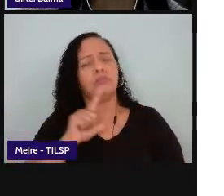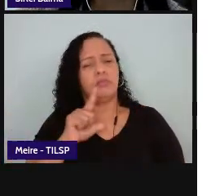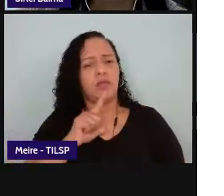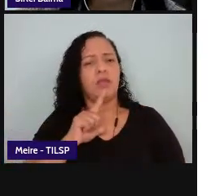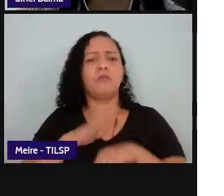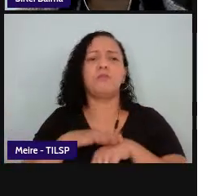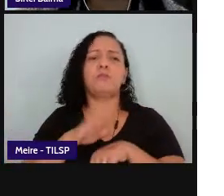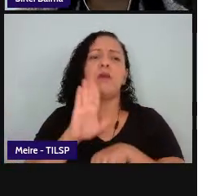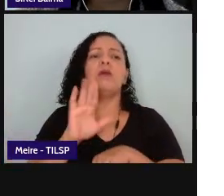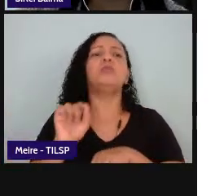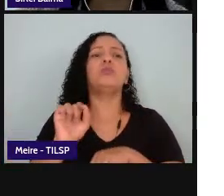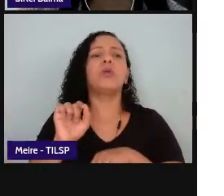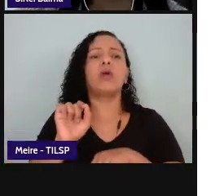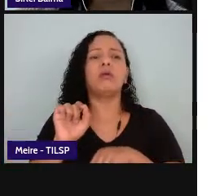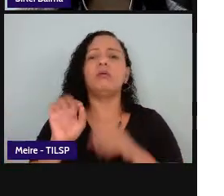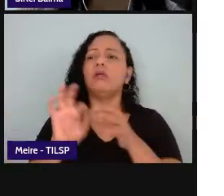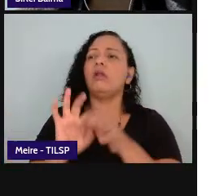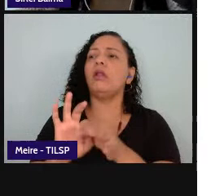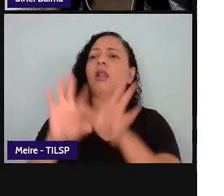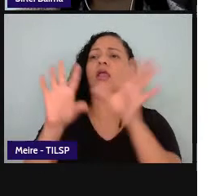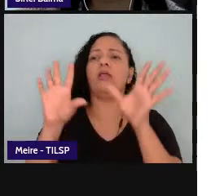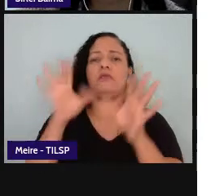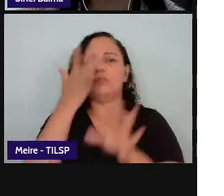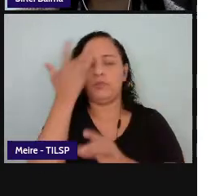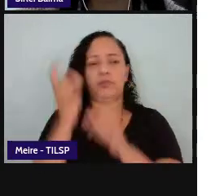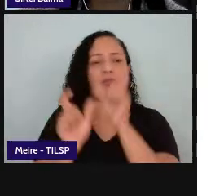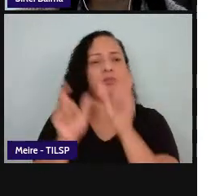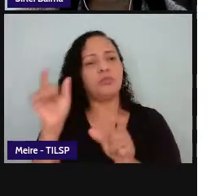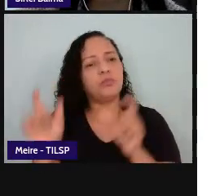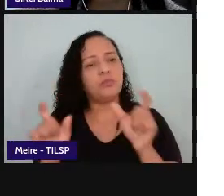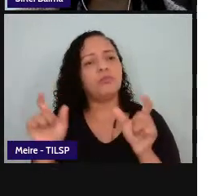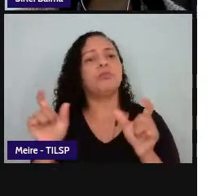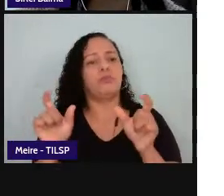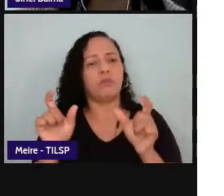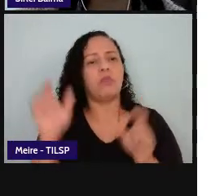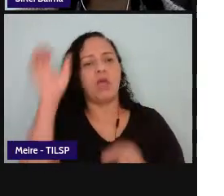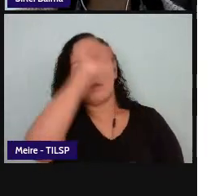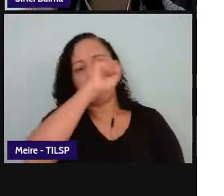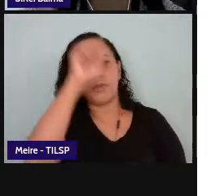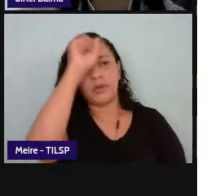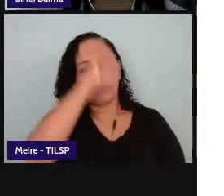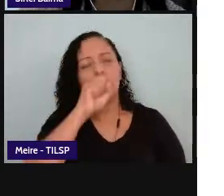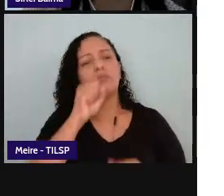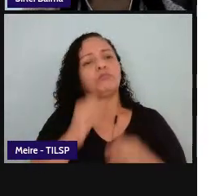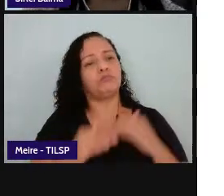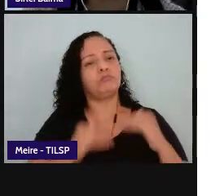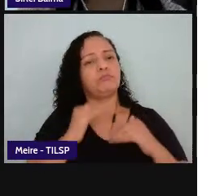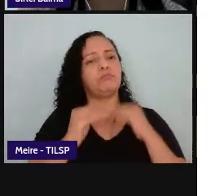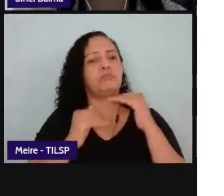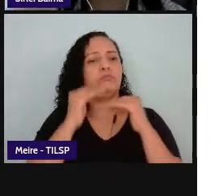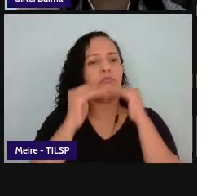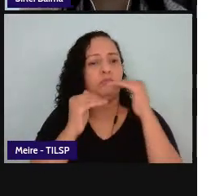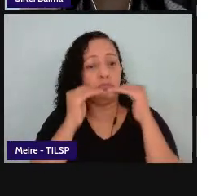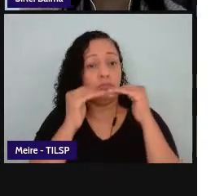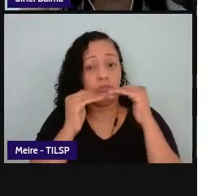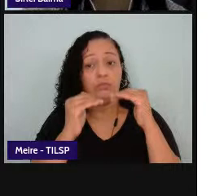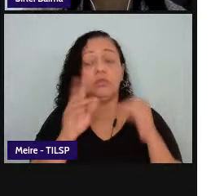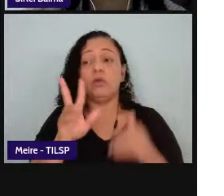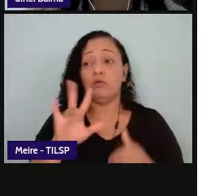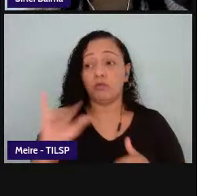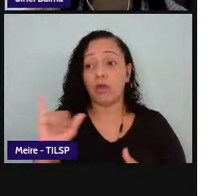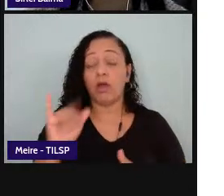autonomia a esse ser que está sendo formado e isso vai fazer com que ele realmente pratique